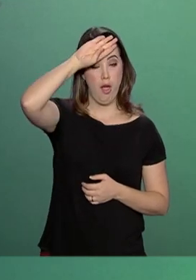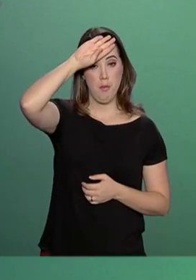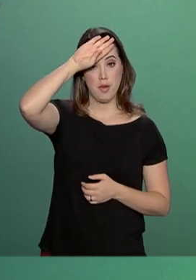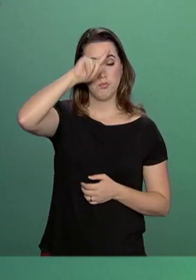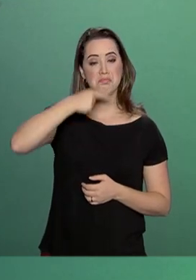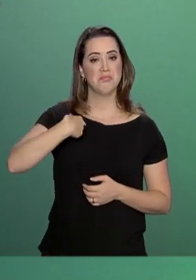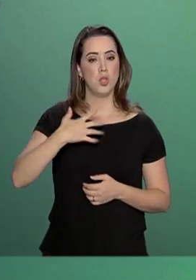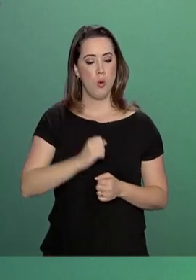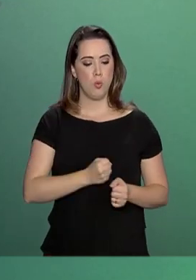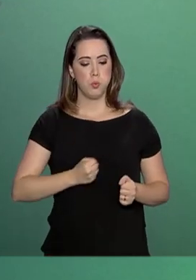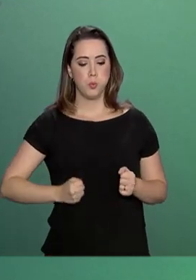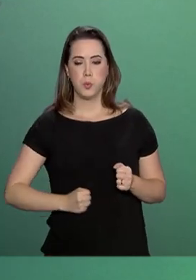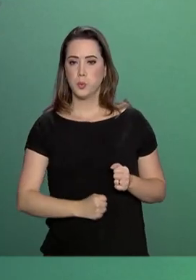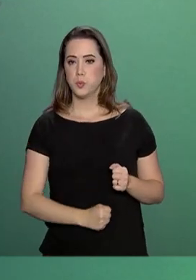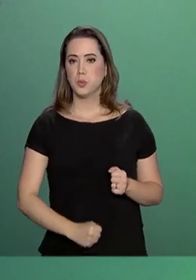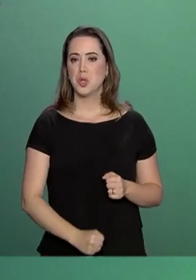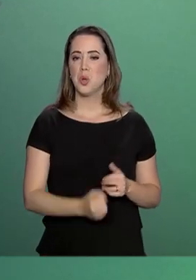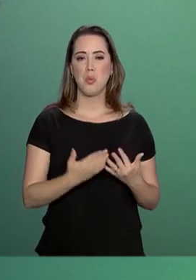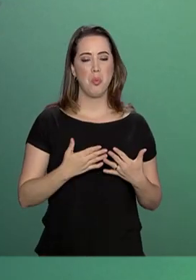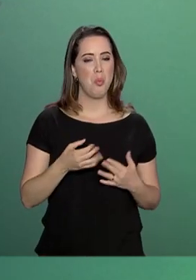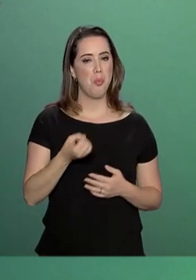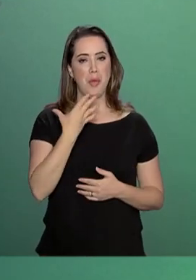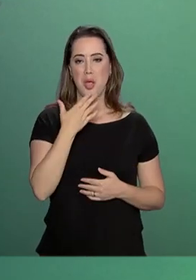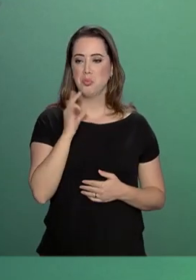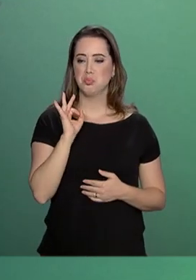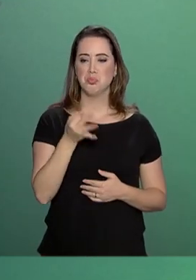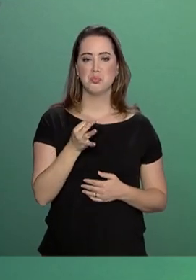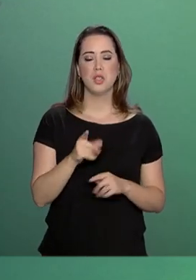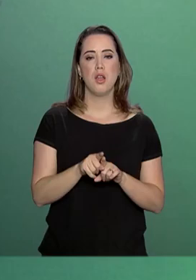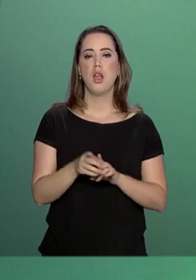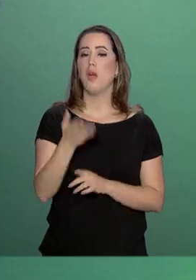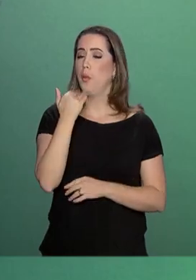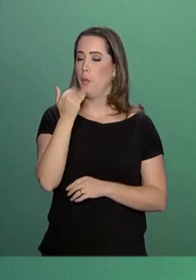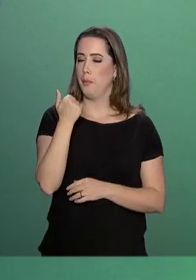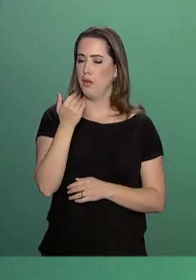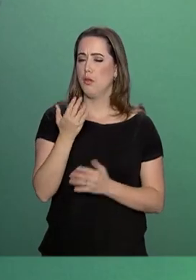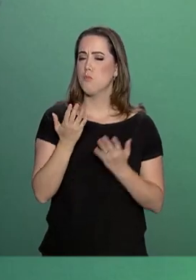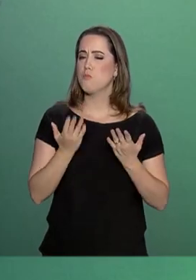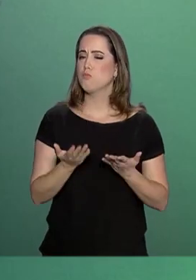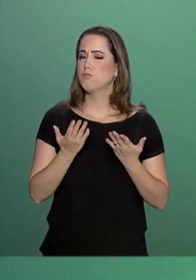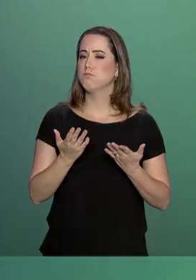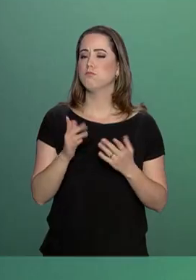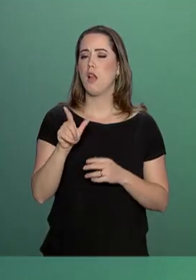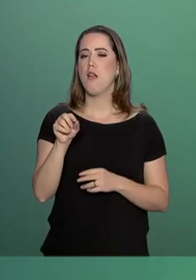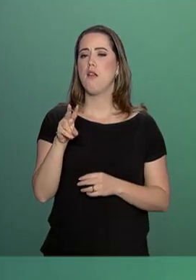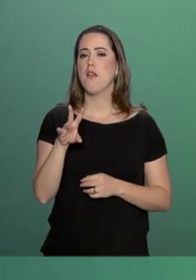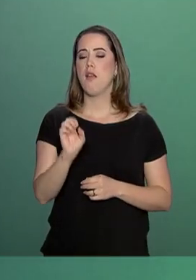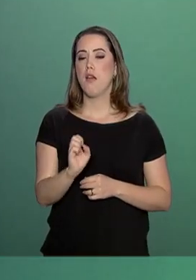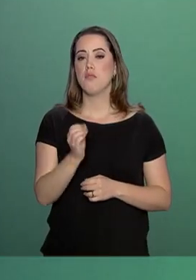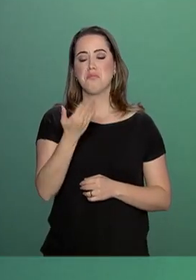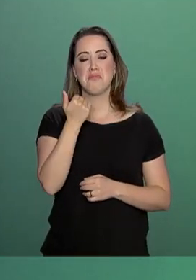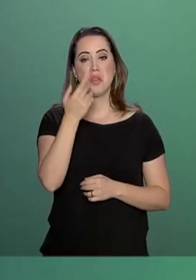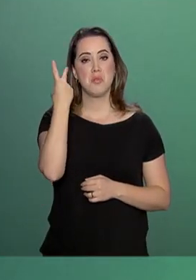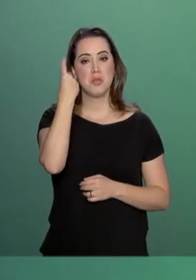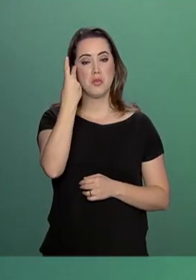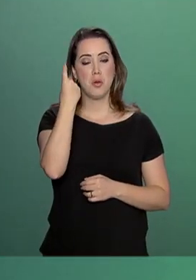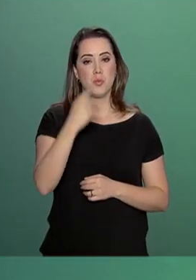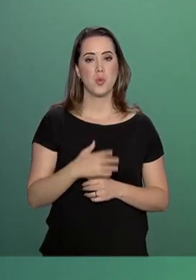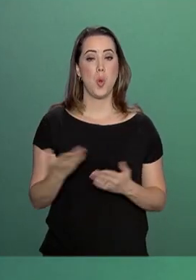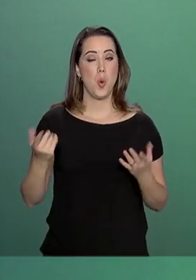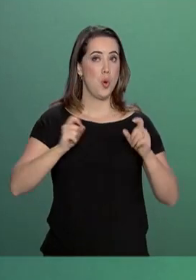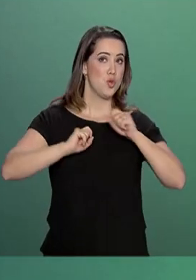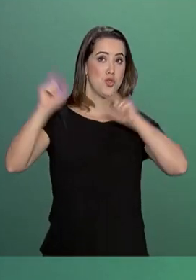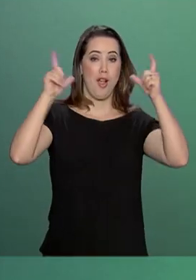com função intestinal restabelecida e dieta leve por via oral. Hoje ele acordou extremamente